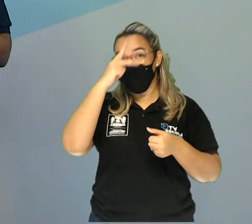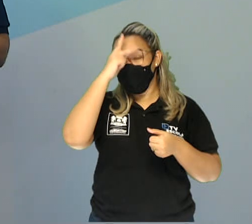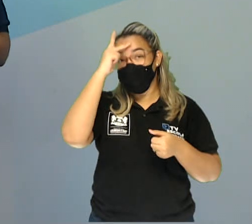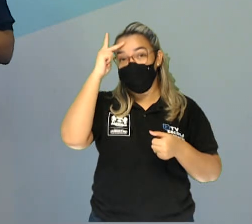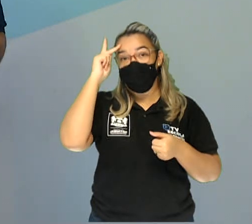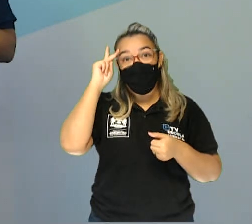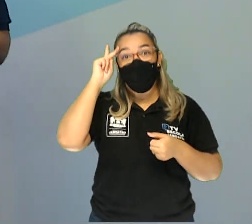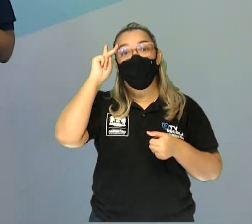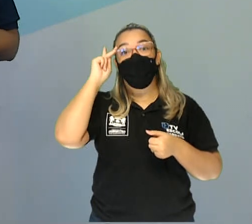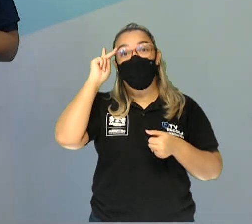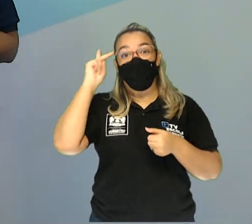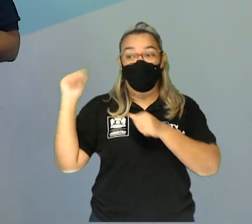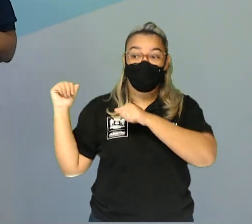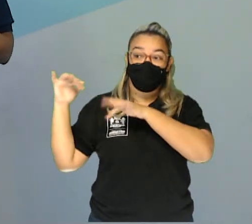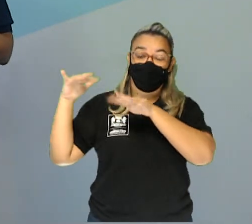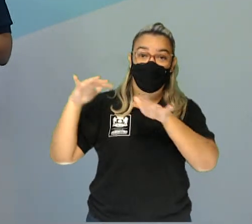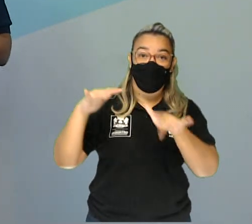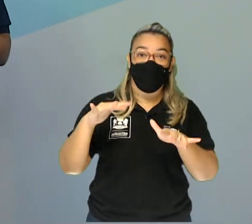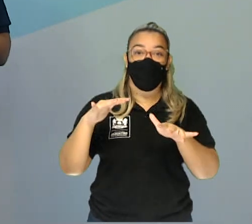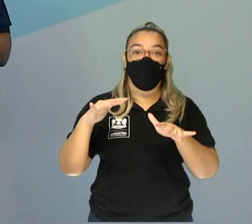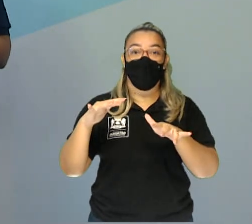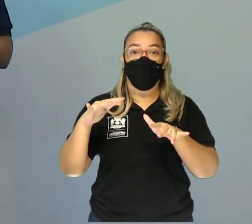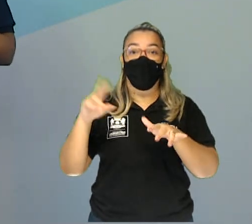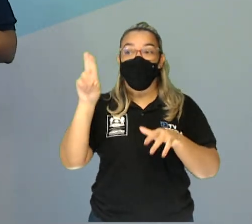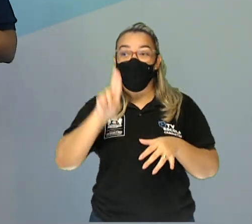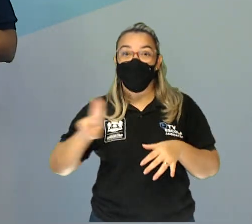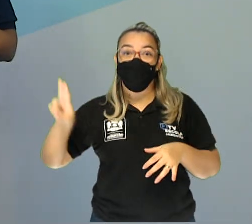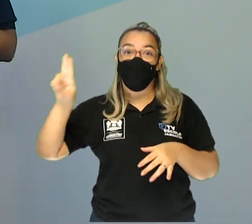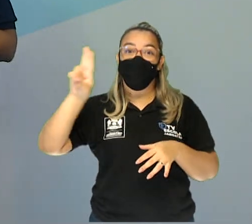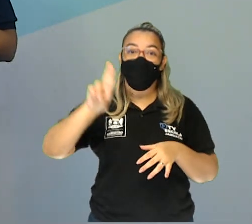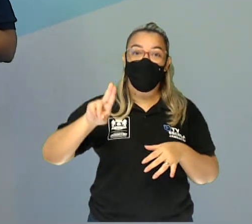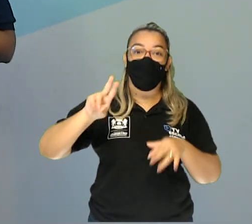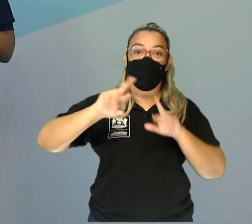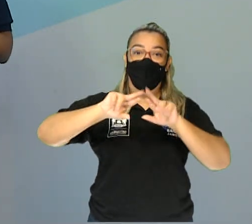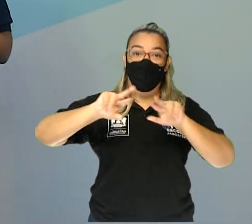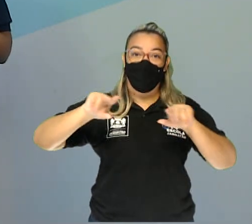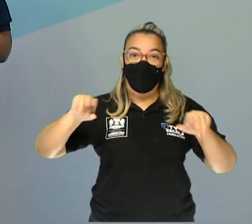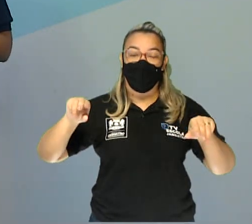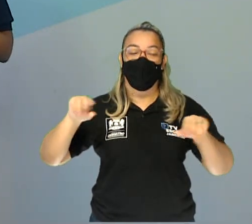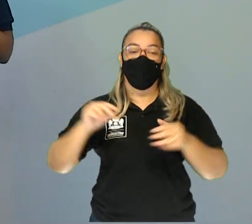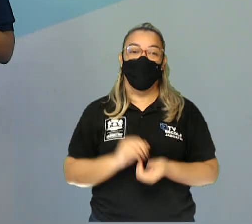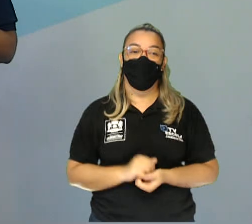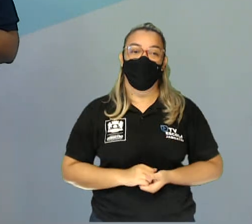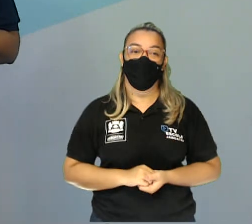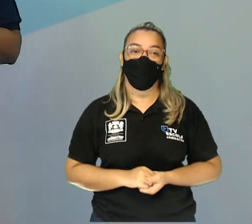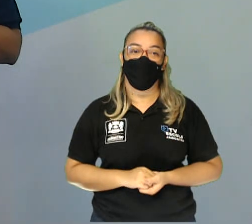a demanda da sua população, da utilização para a qual ele foi criado.